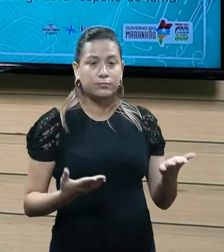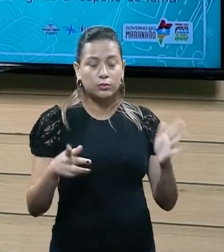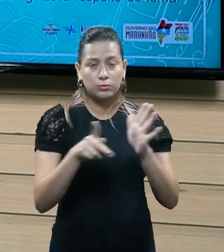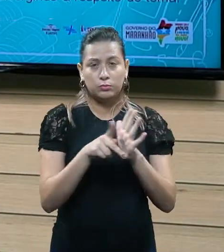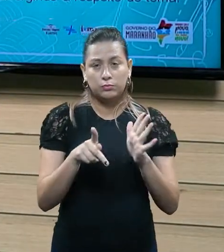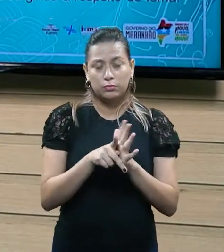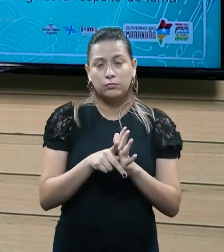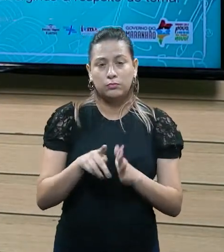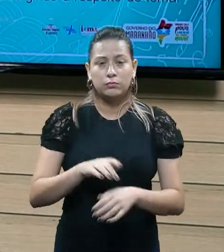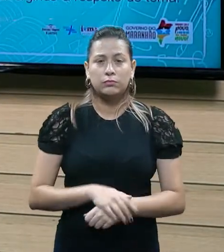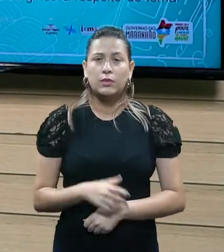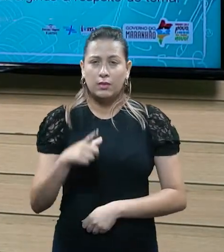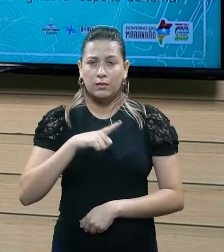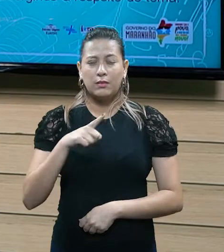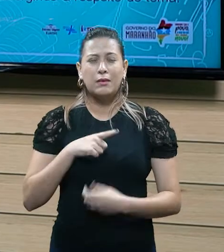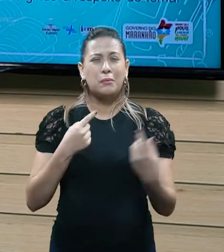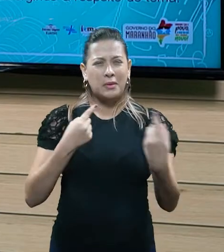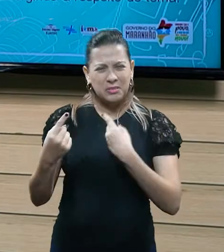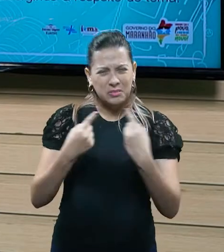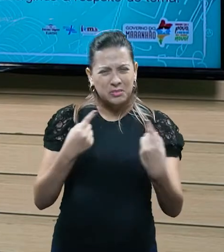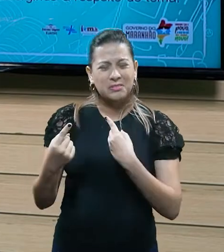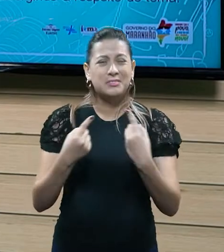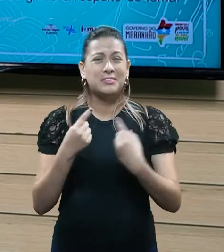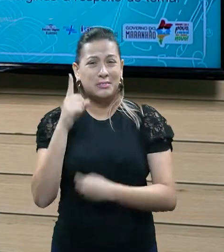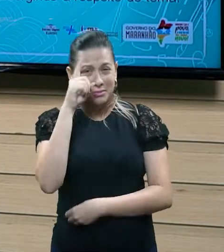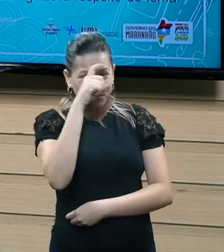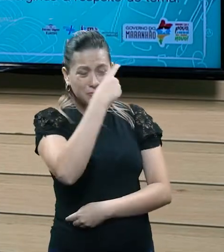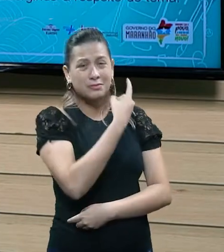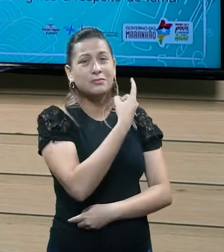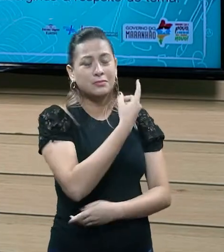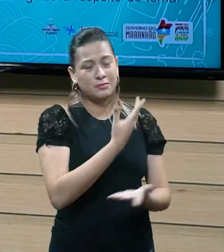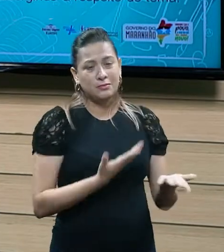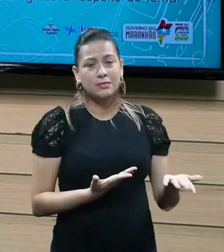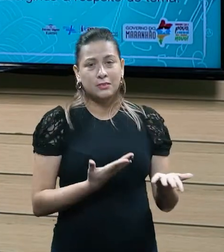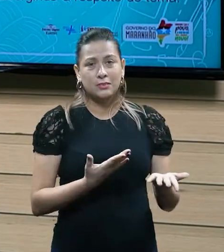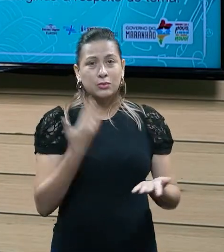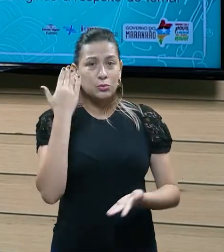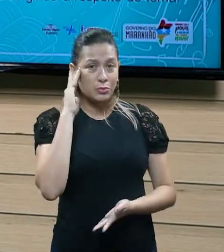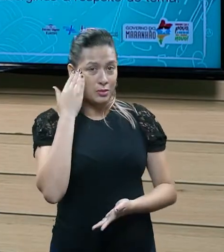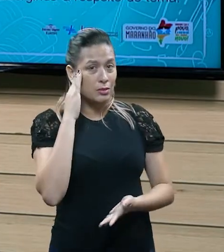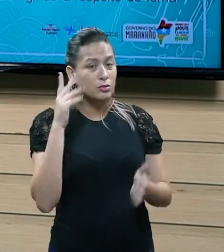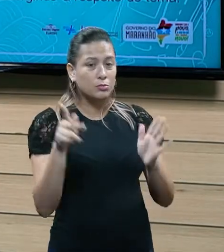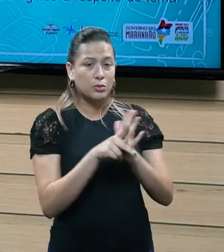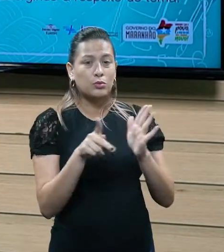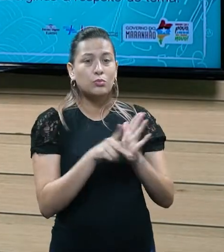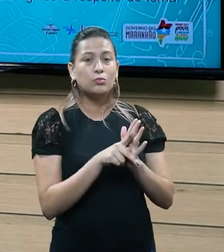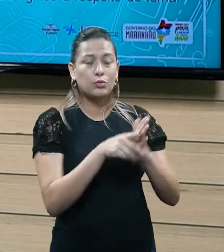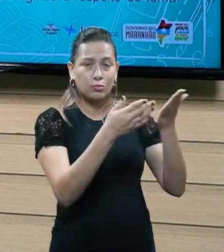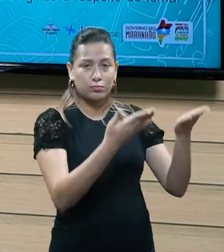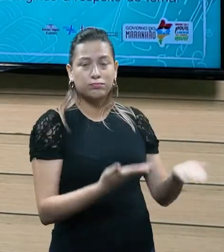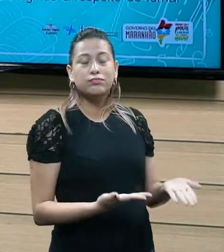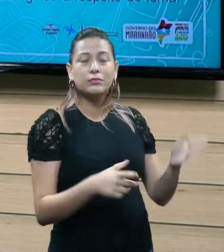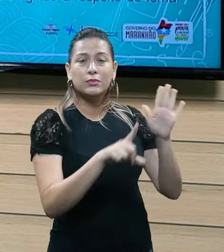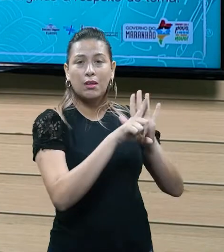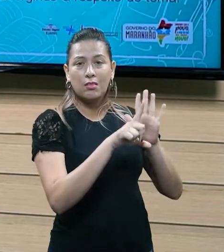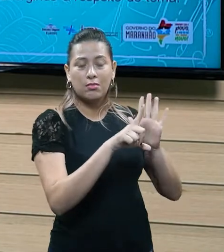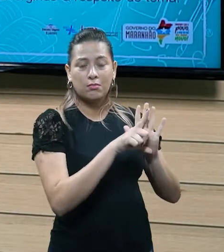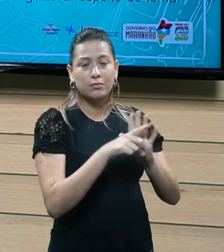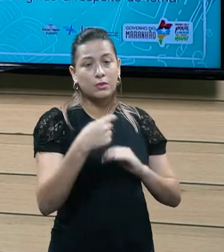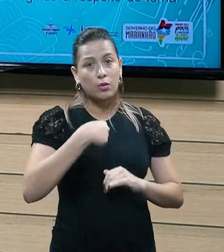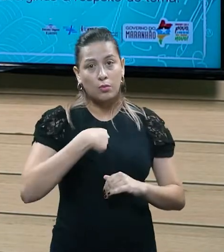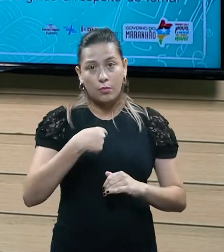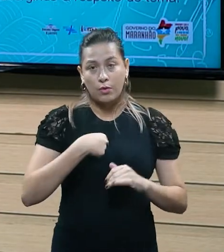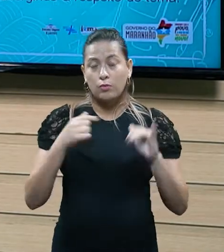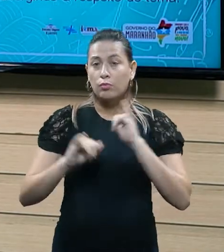há uma grande discussão bem complexa a respeito desse pensamento, dessa interpretação. Então, eu só estou esclarecendo aqui para vocês,